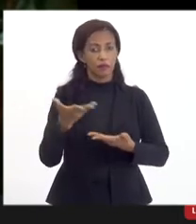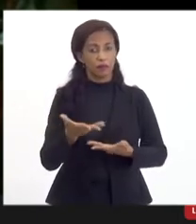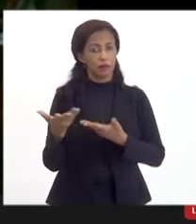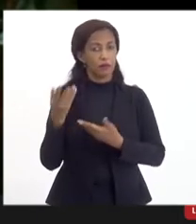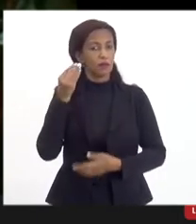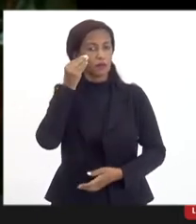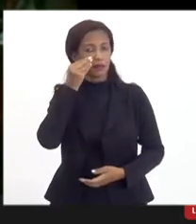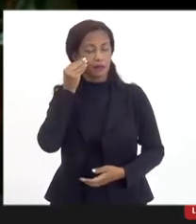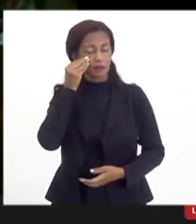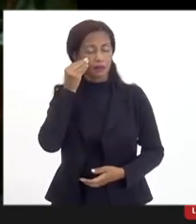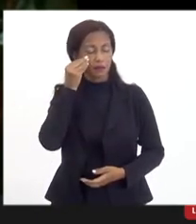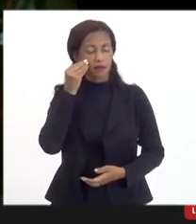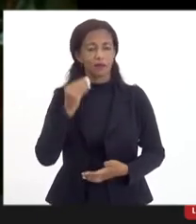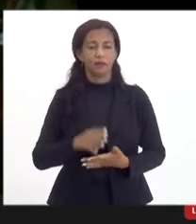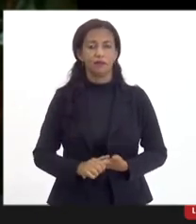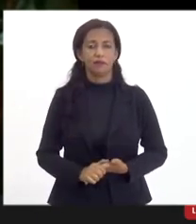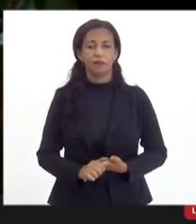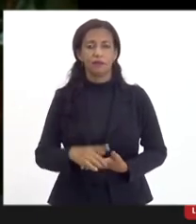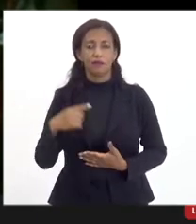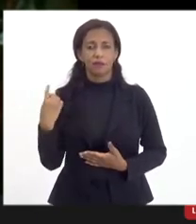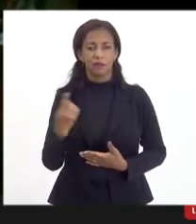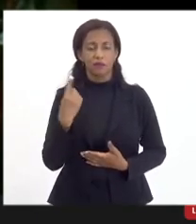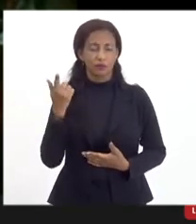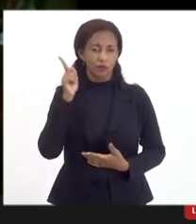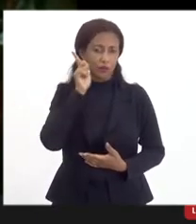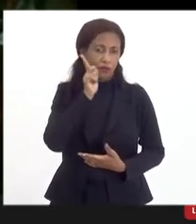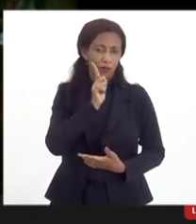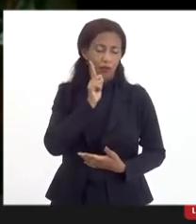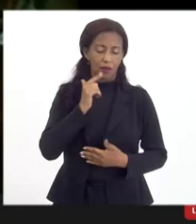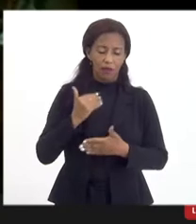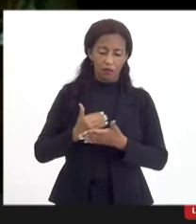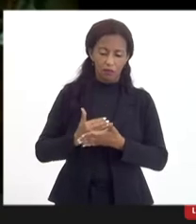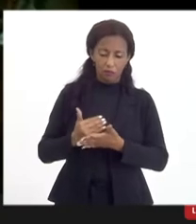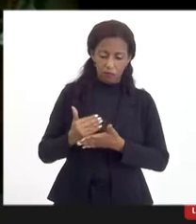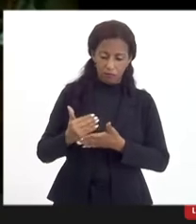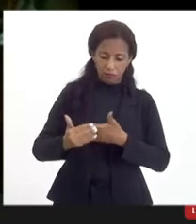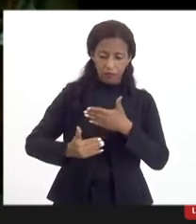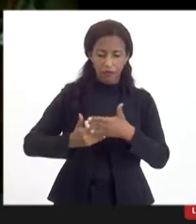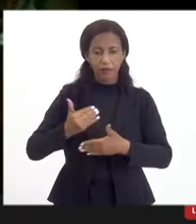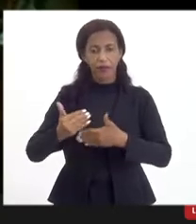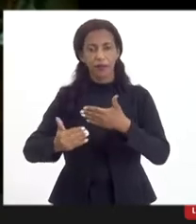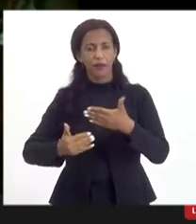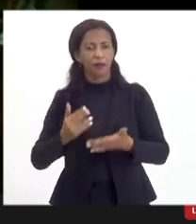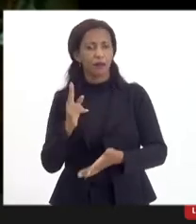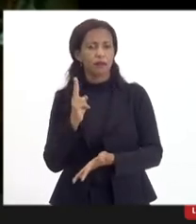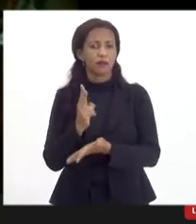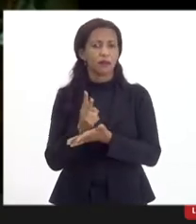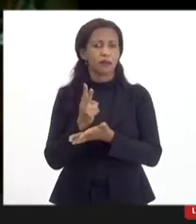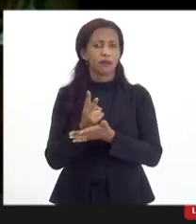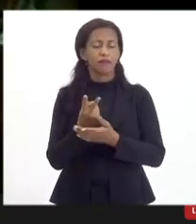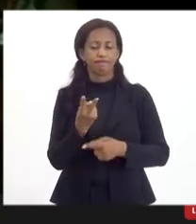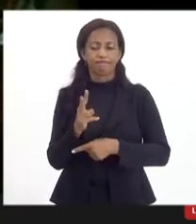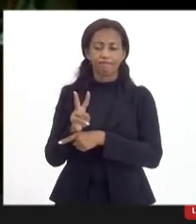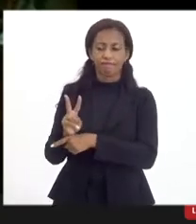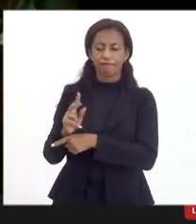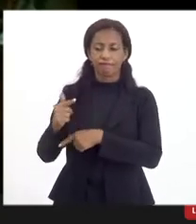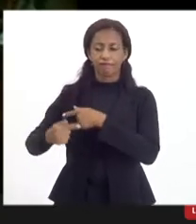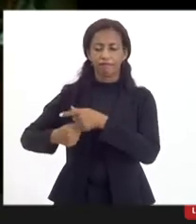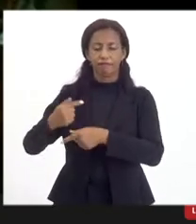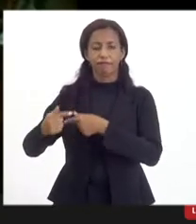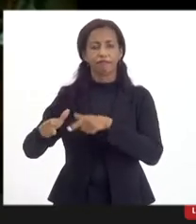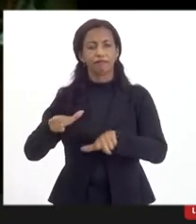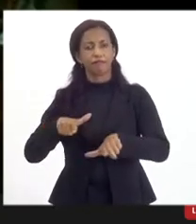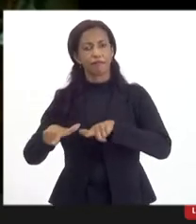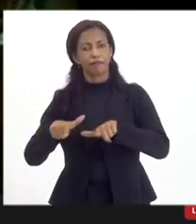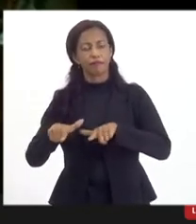da experiência que nós agariamos ao longo do tempo, e sempre em defesa da geração de emprego,